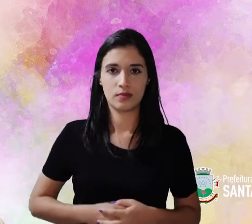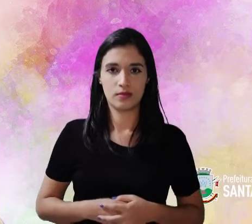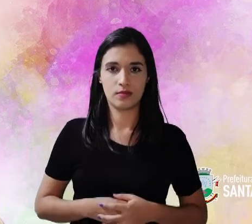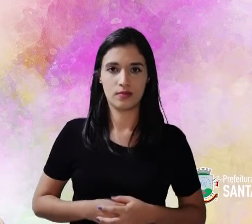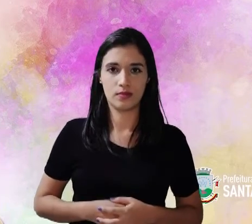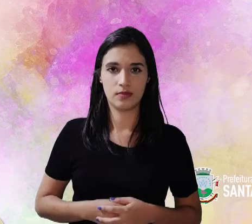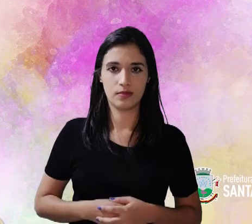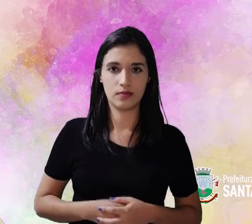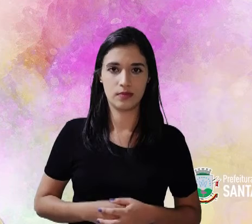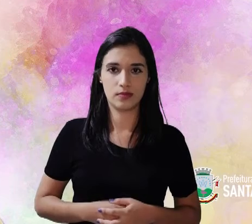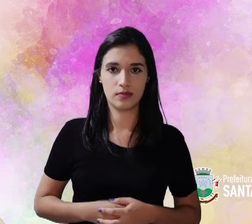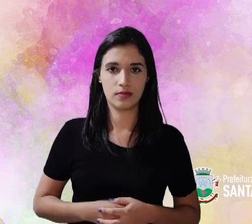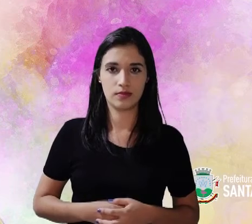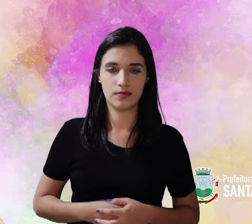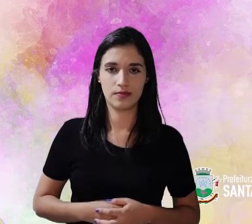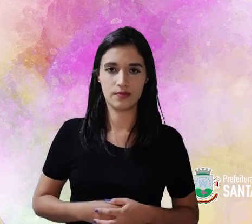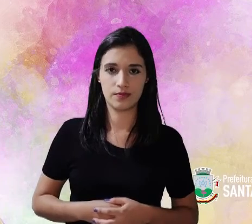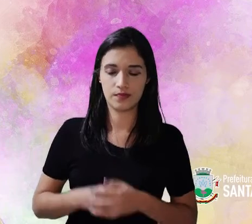último